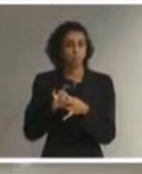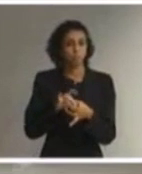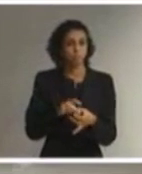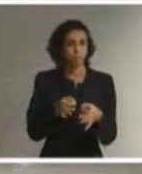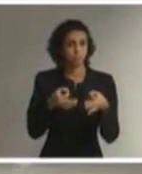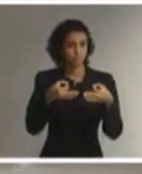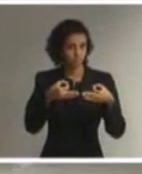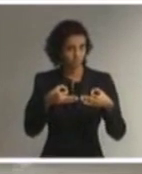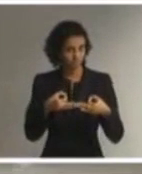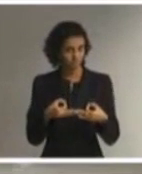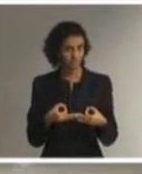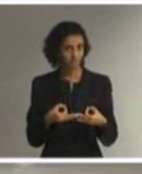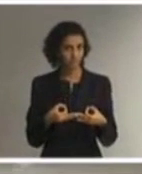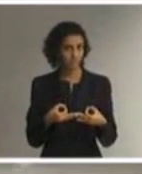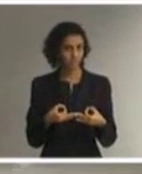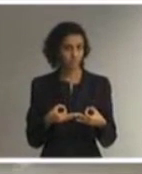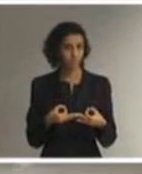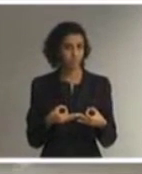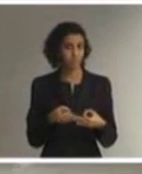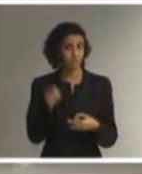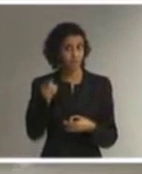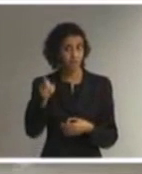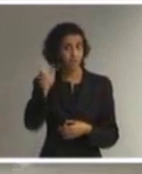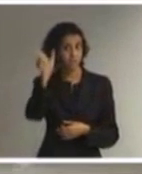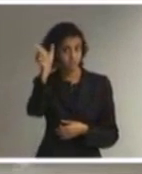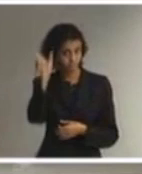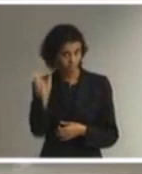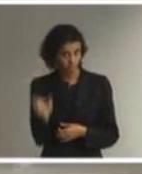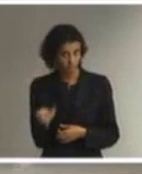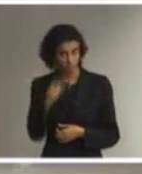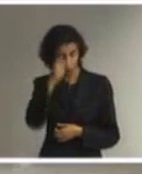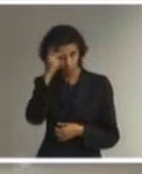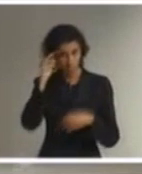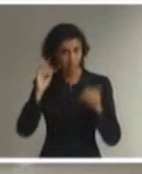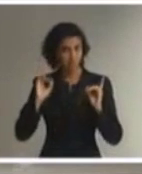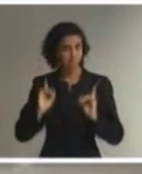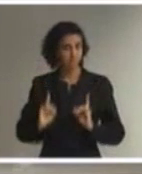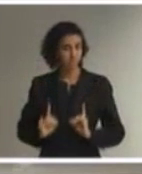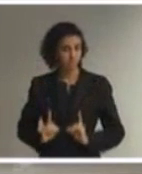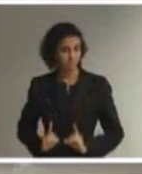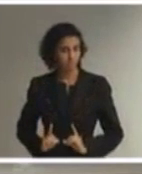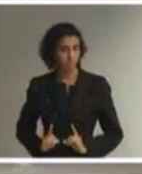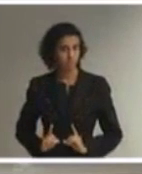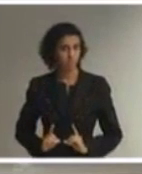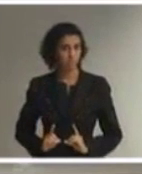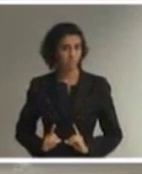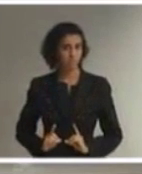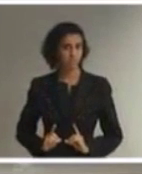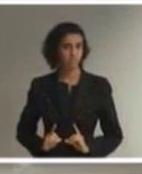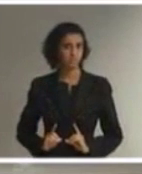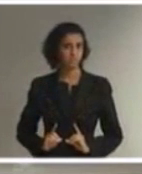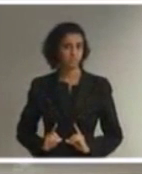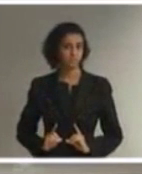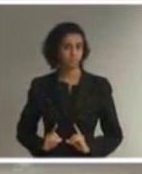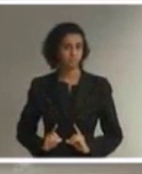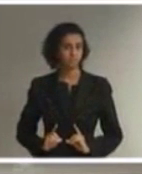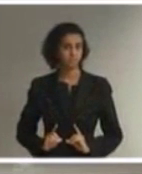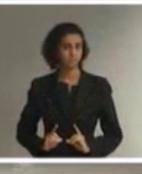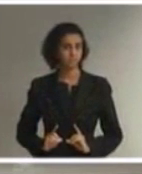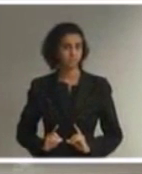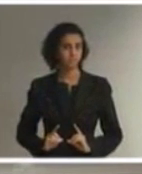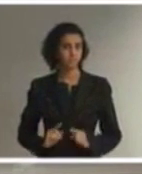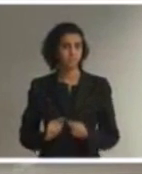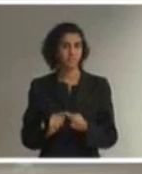para aquelas pessoas com deficiência que não são público do